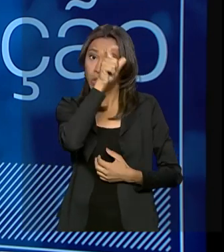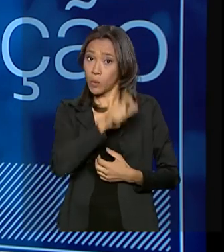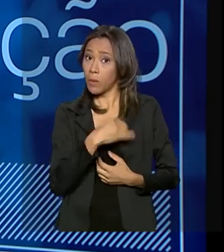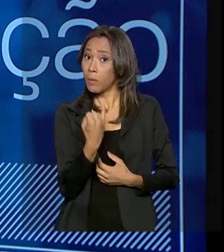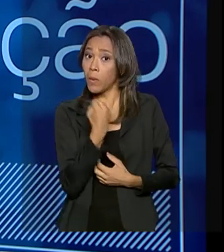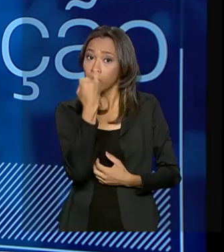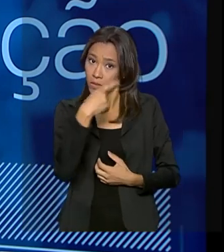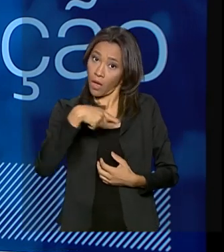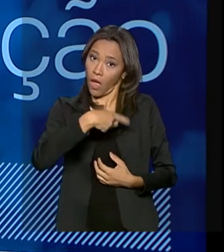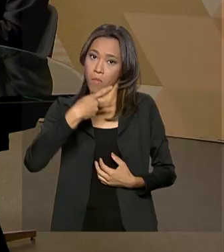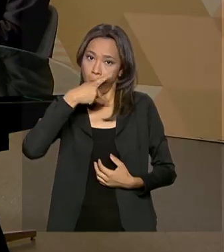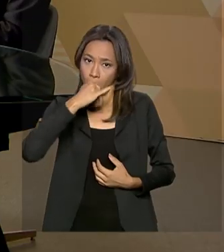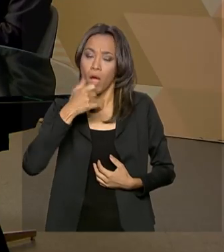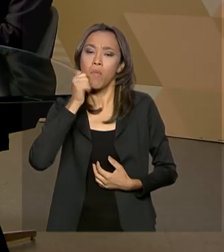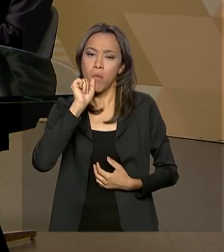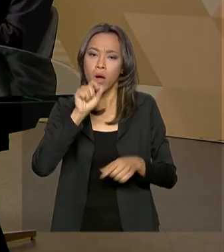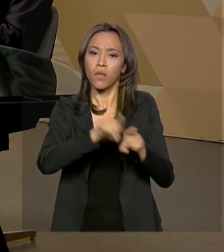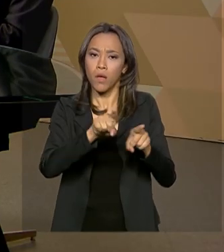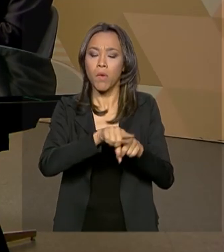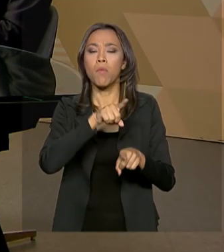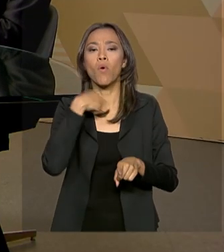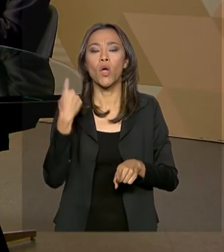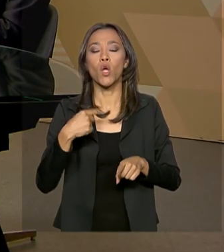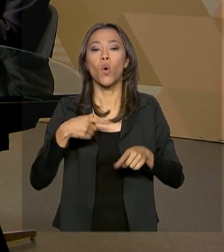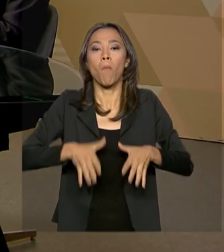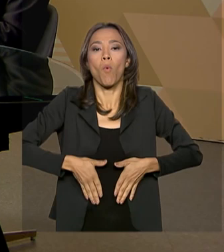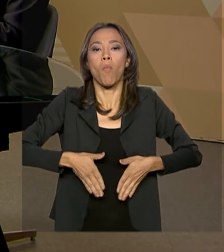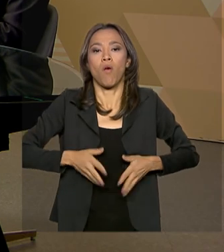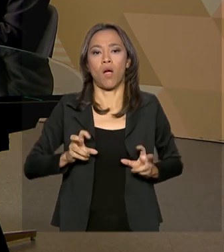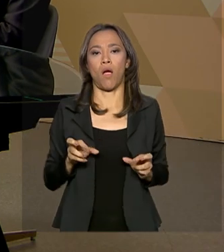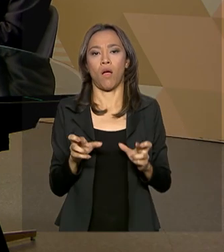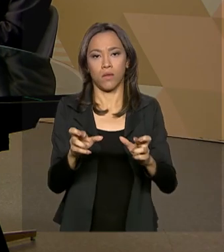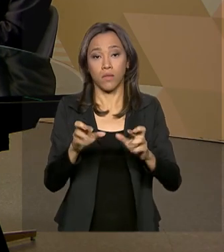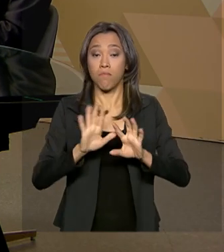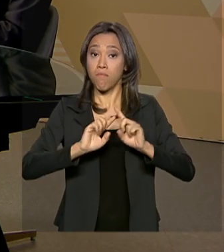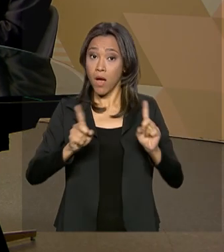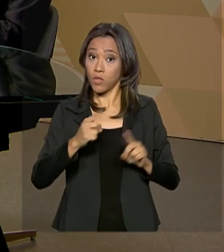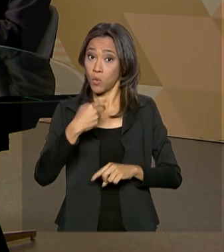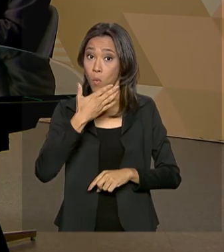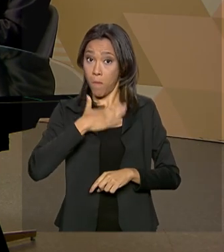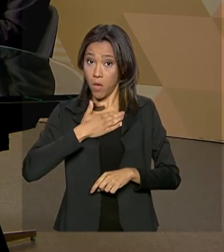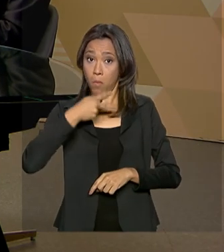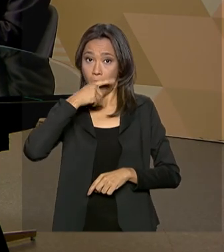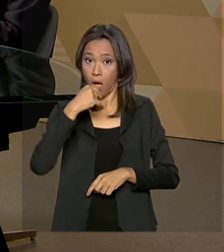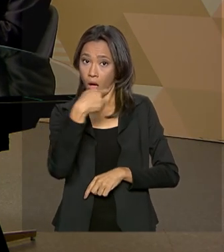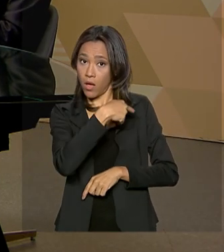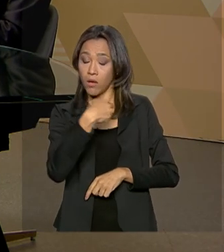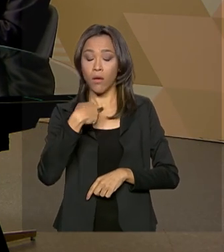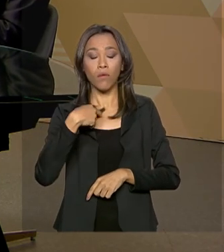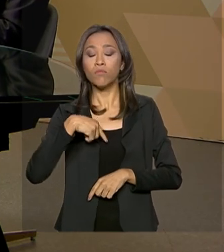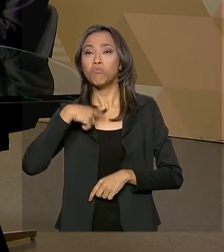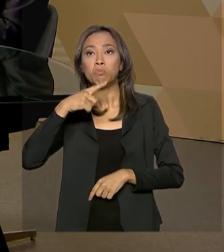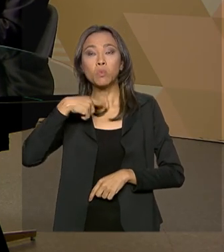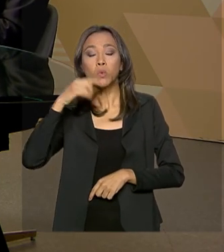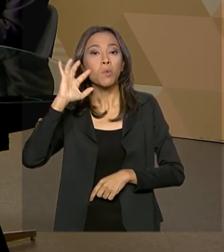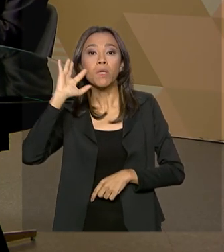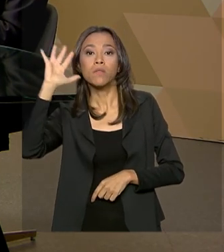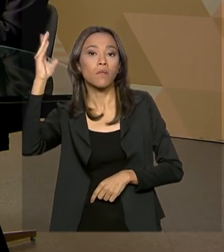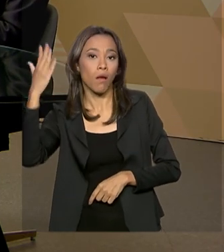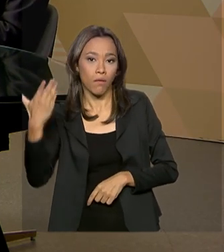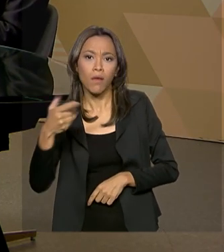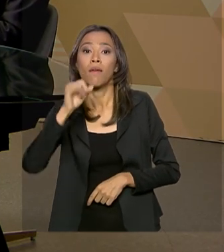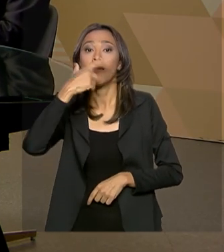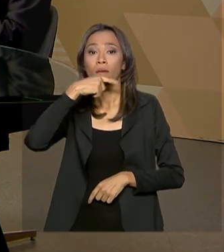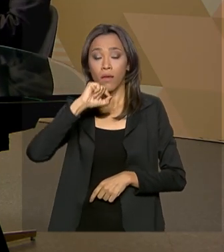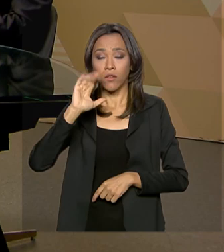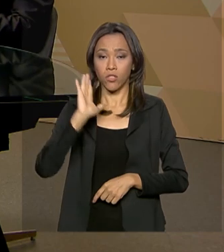para mim, o meu pai, minha mãe também faleceu de câncer de pulmão, mas no meu pai foi algo inimaginável. Então, quem já